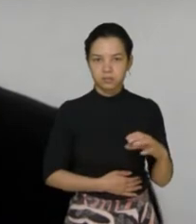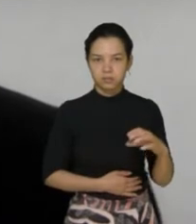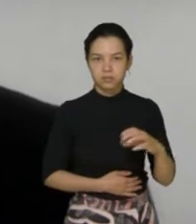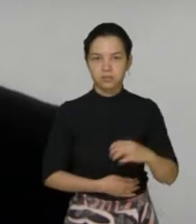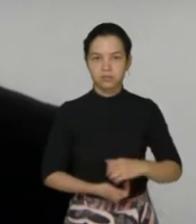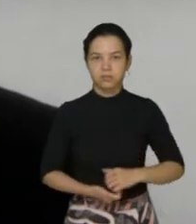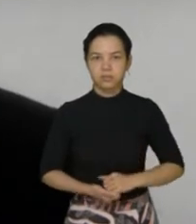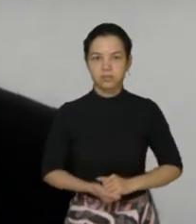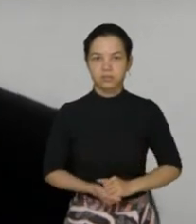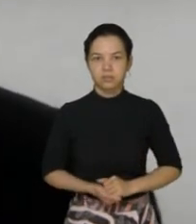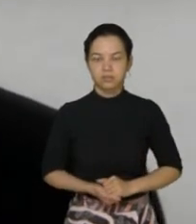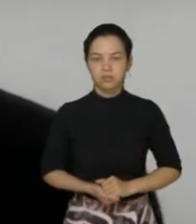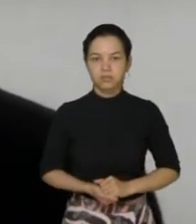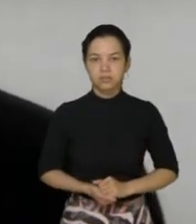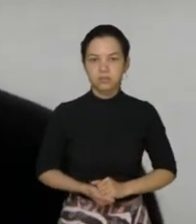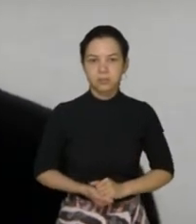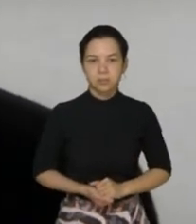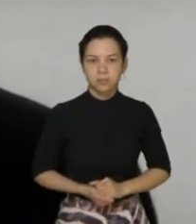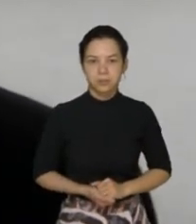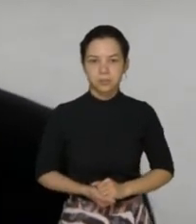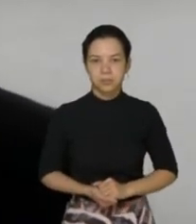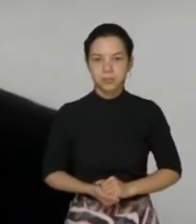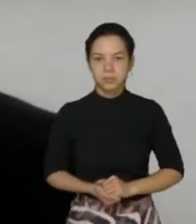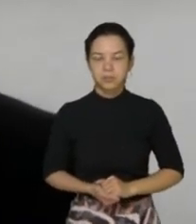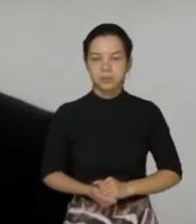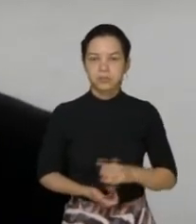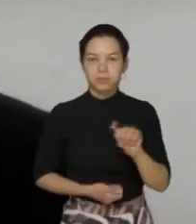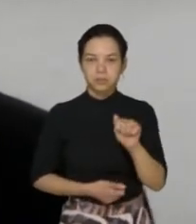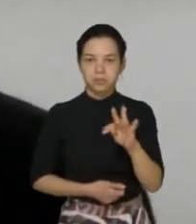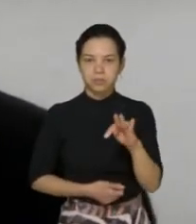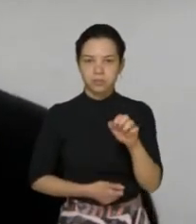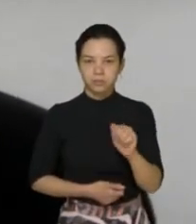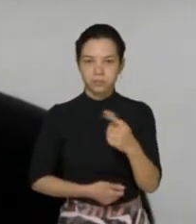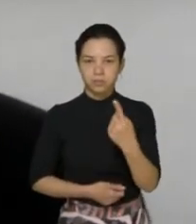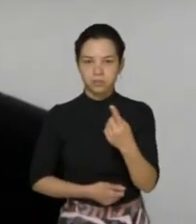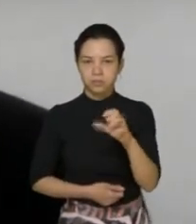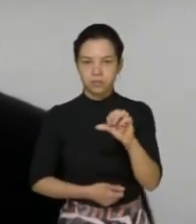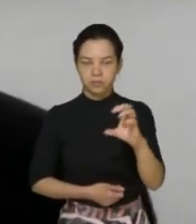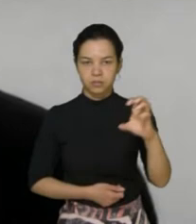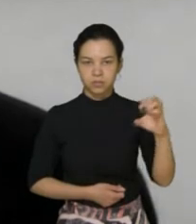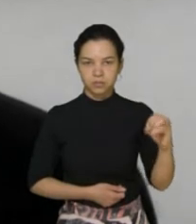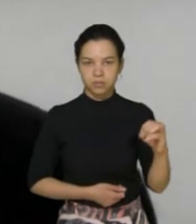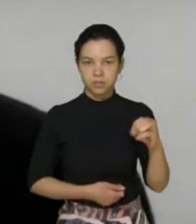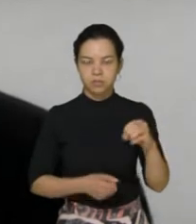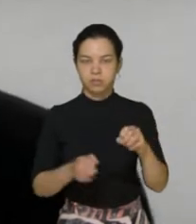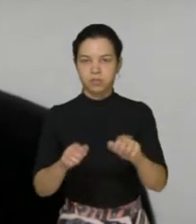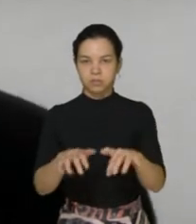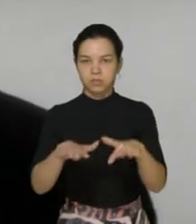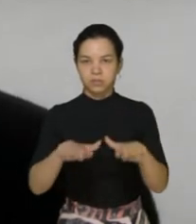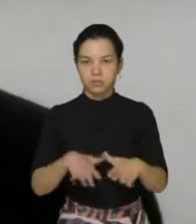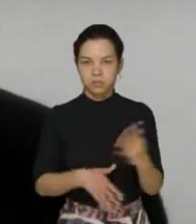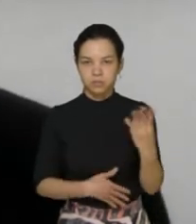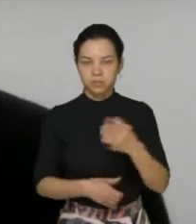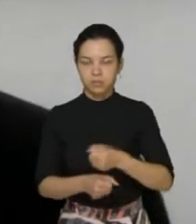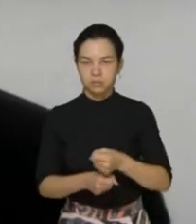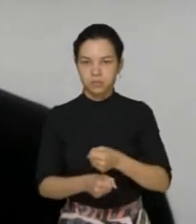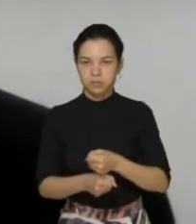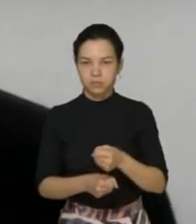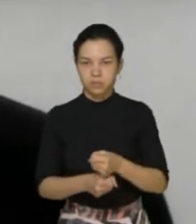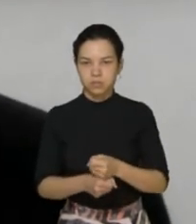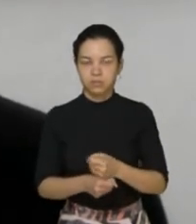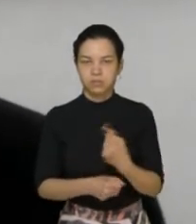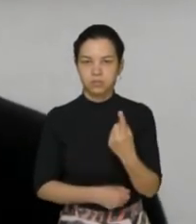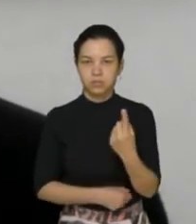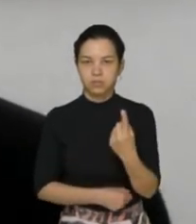Ata da centésima sessão ordinária da quarta sessão legislativa. Às horas do dia